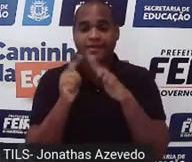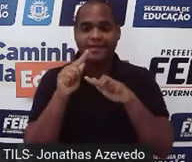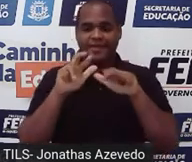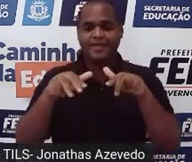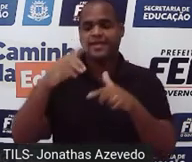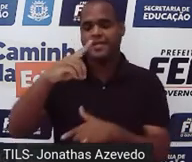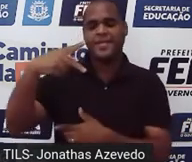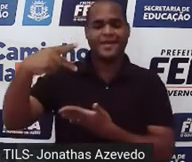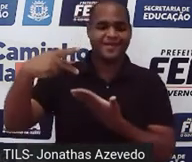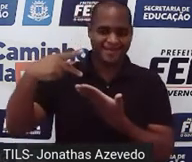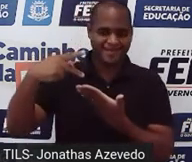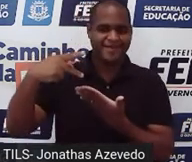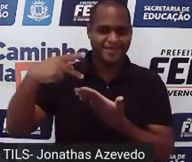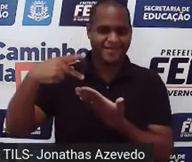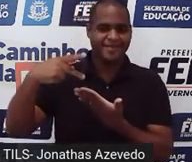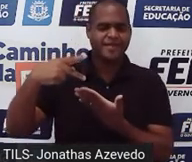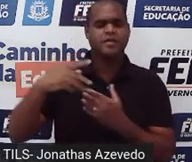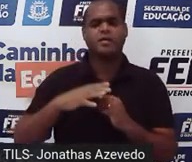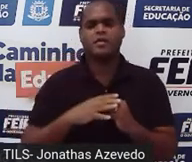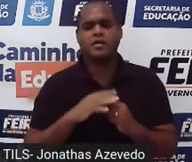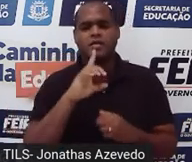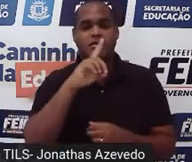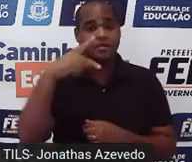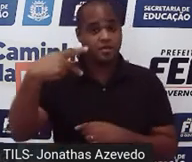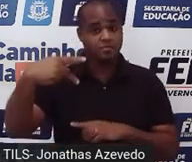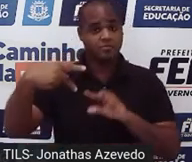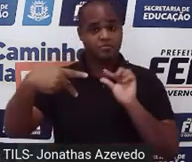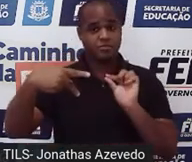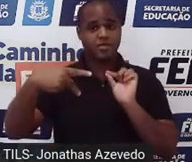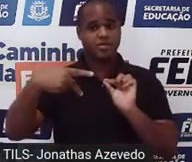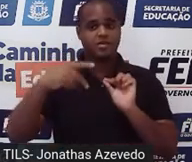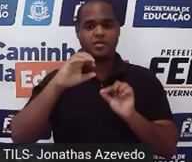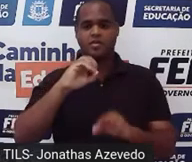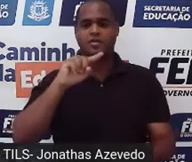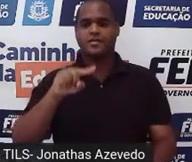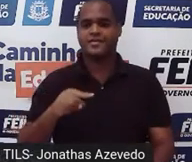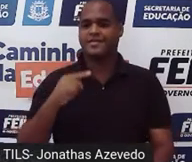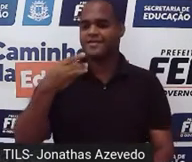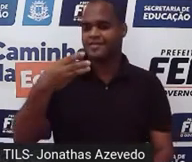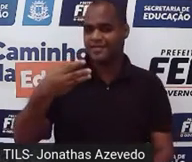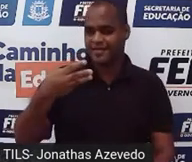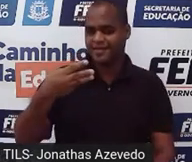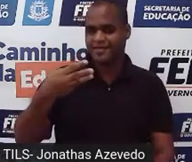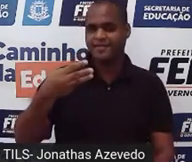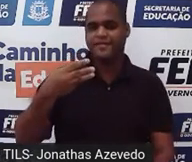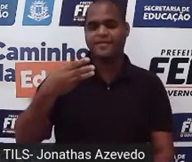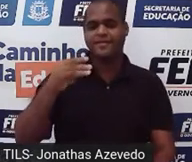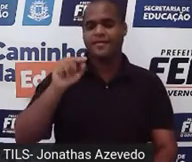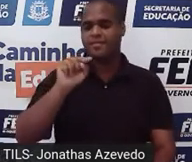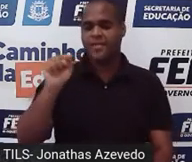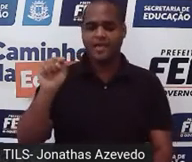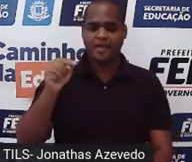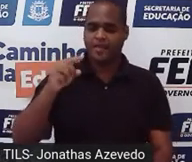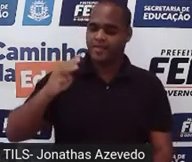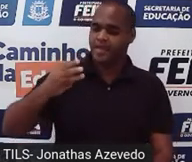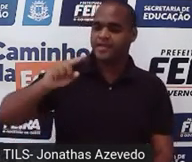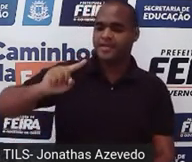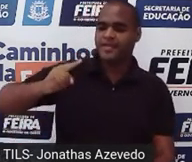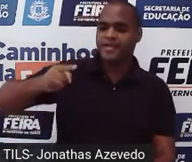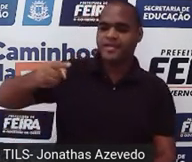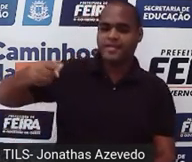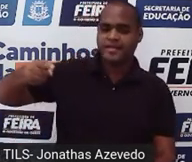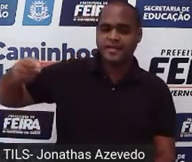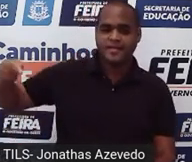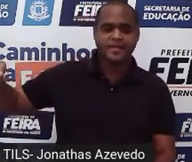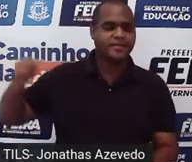dízima periódica. E a dízima periódica é 0,3 com a barrinha em cima, porque esse 3 se